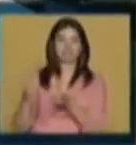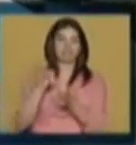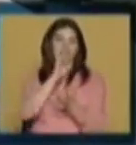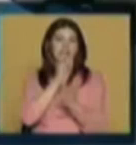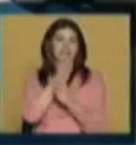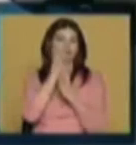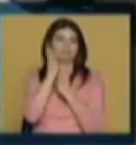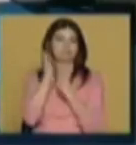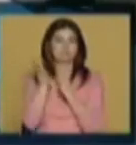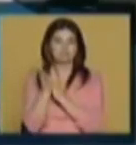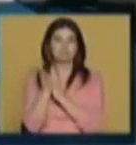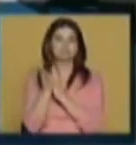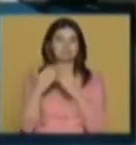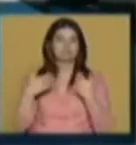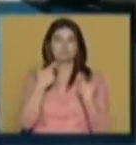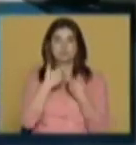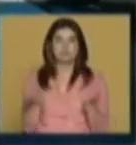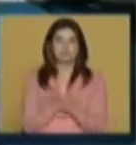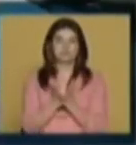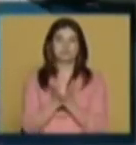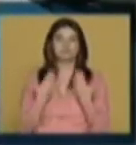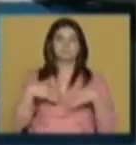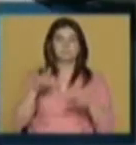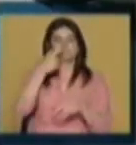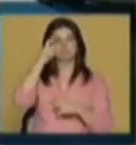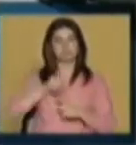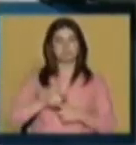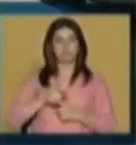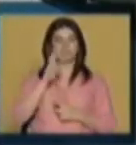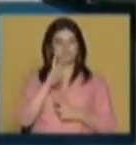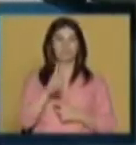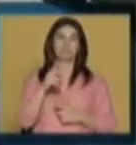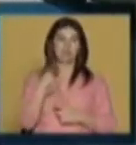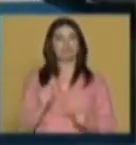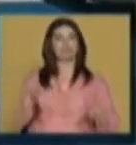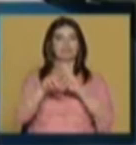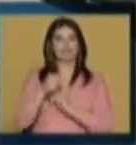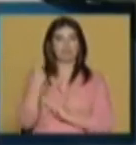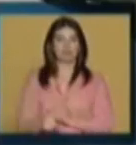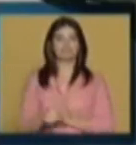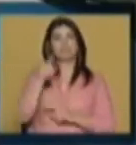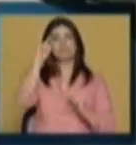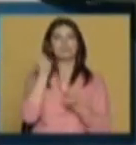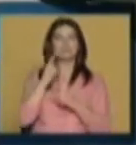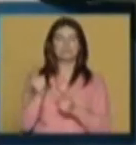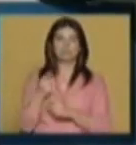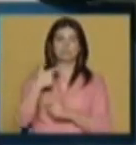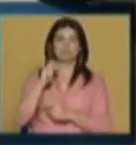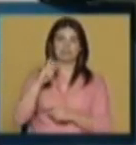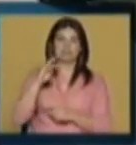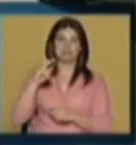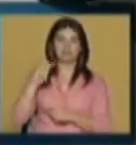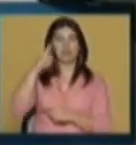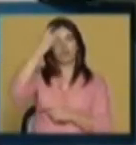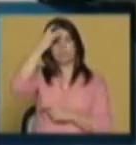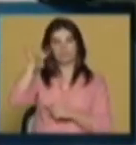for, mas que, no limite, digamos, junto ao utilizador, não o deixem diferente. A professora Teresa Cruz concorda com aquilo que o professor Dérito Marcos acabou